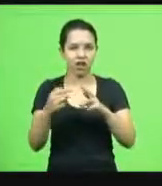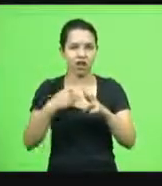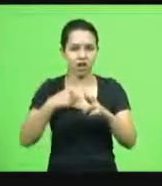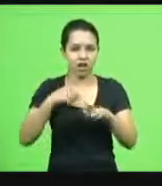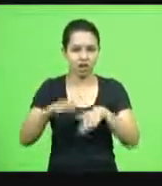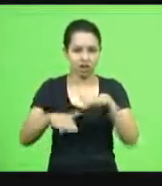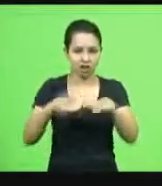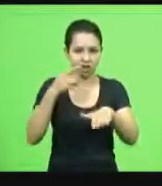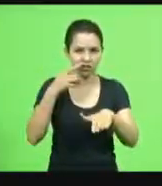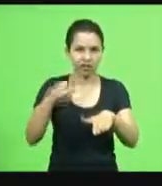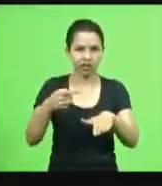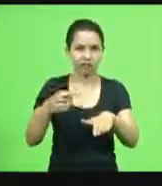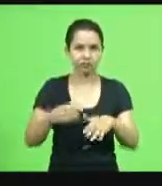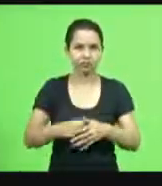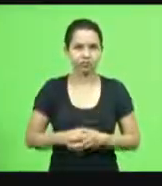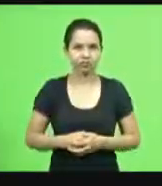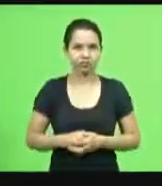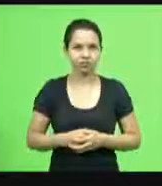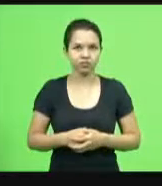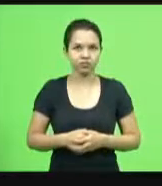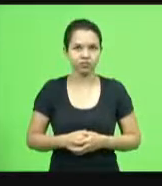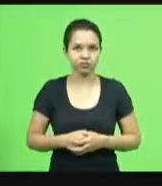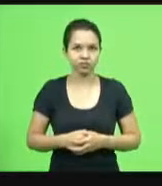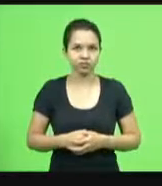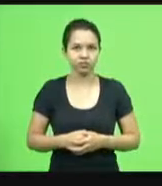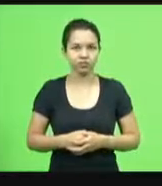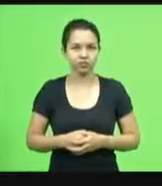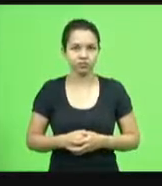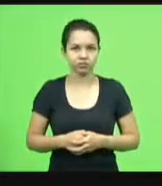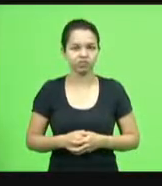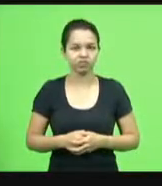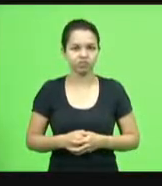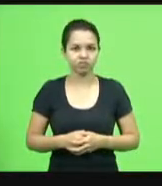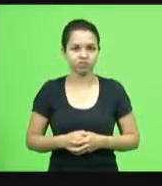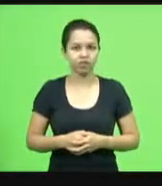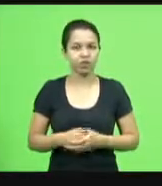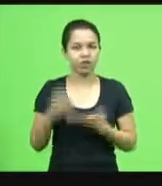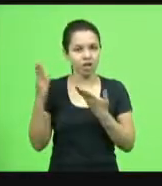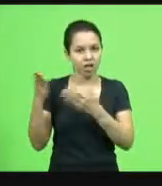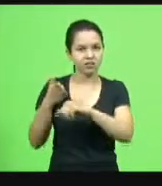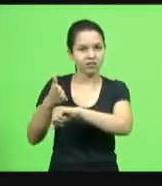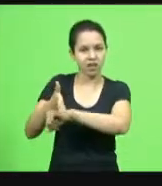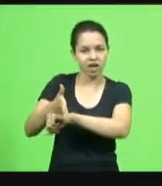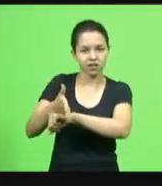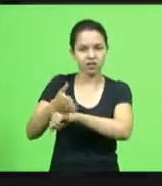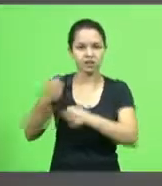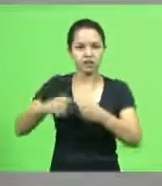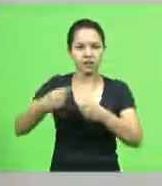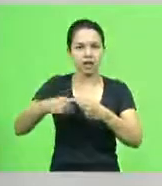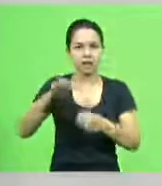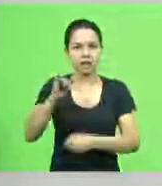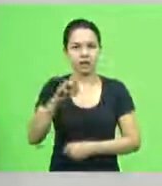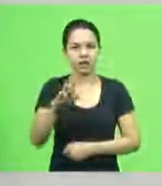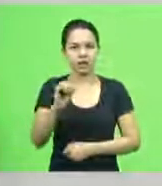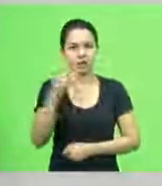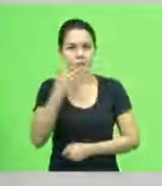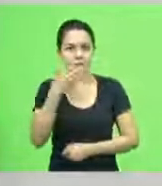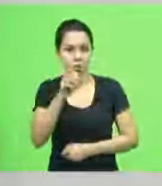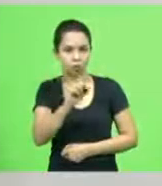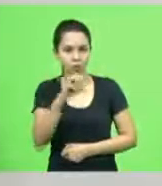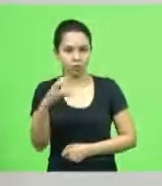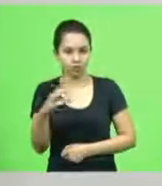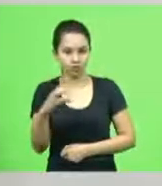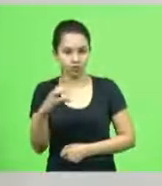aí o acesso que se tem a cidade de mirim doce em santa catarina mas eu podia